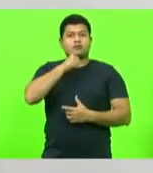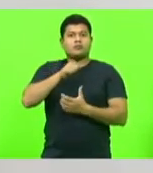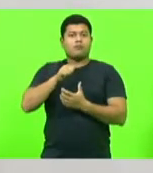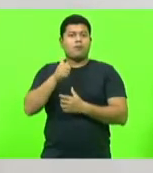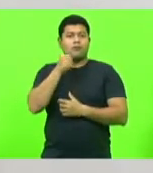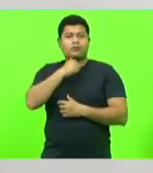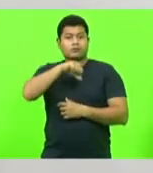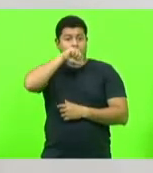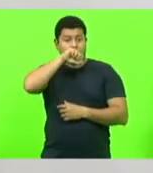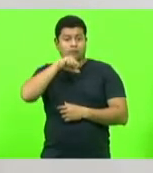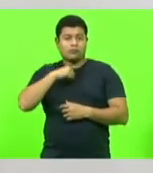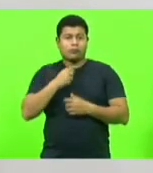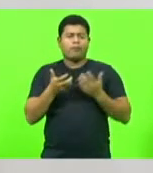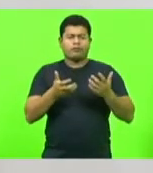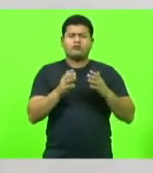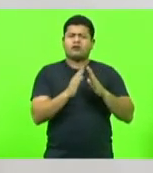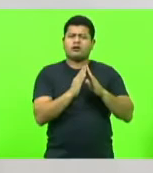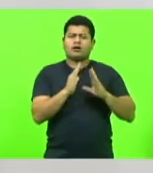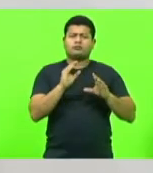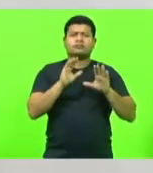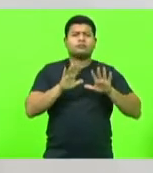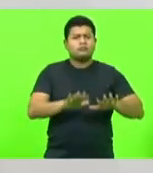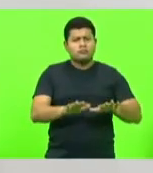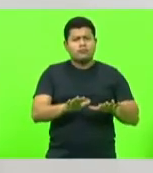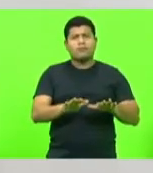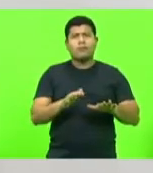Ah, o Lima é machista, sou, dane-se,